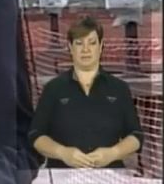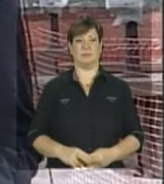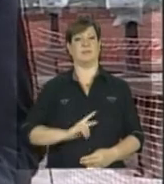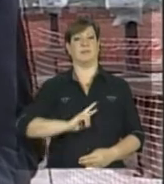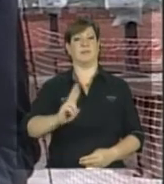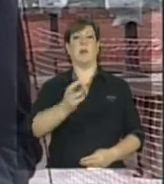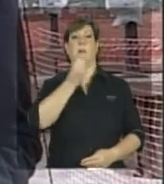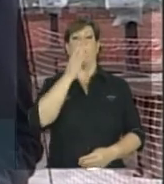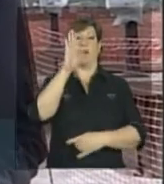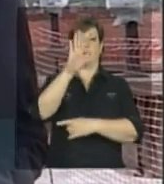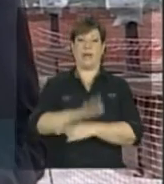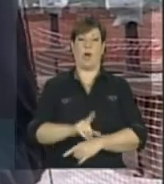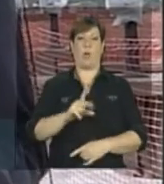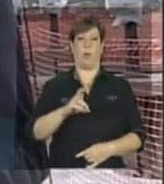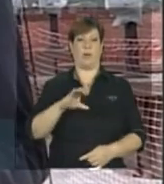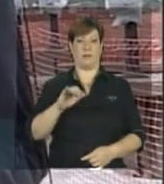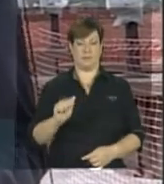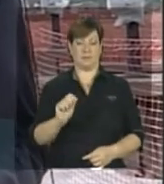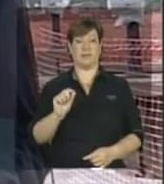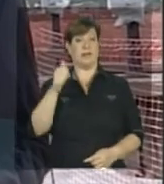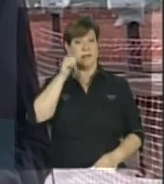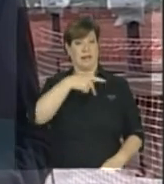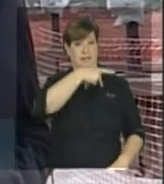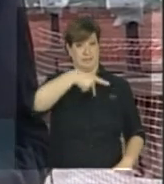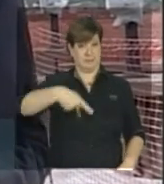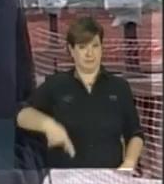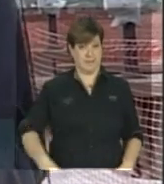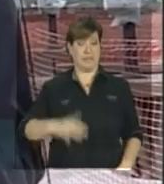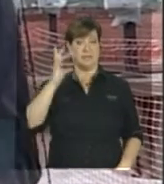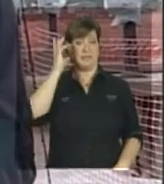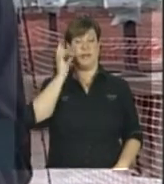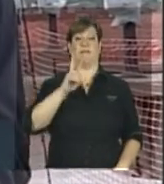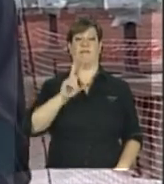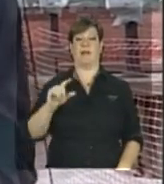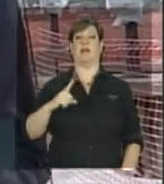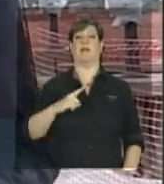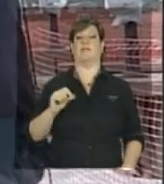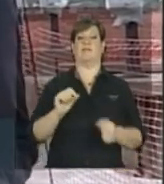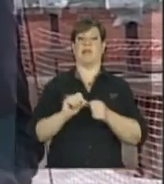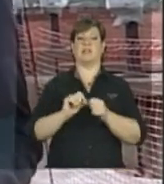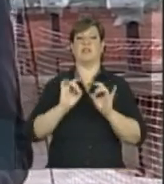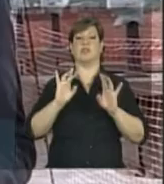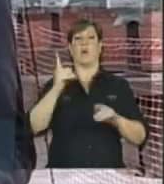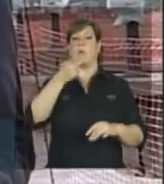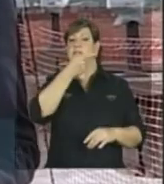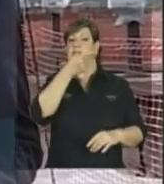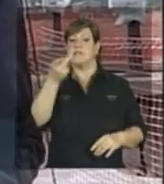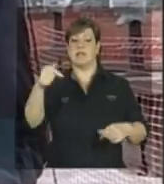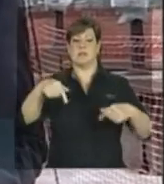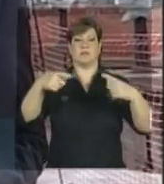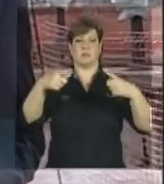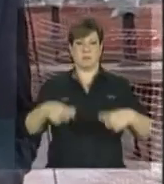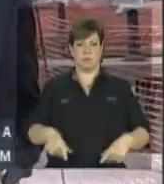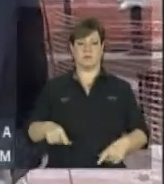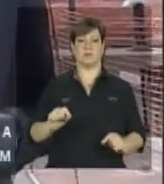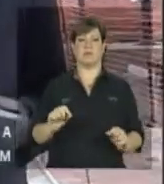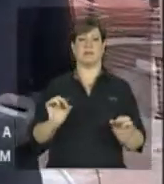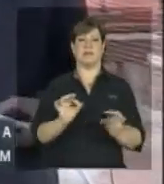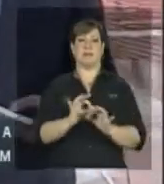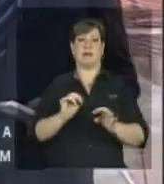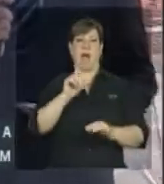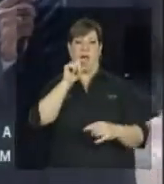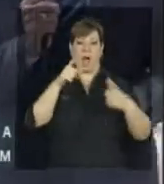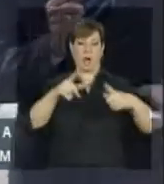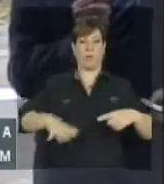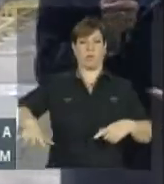Boa tarde, Lúcia. A presidenta Dilma Rousseff vai realizar apenas uma visita aqui na Estação de Tratamento Oeste, que